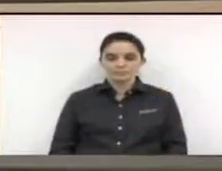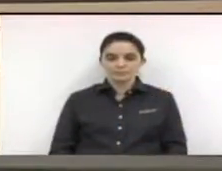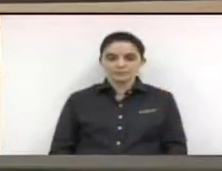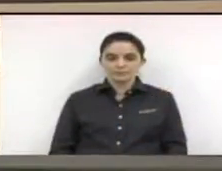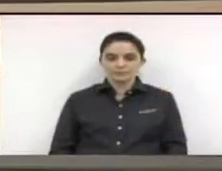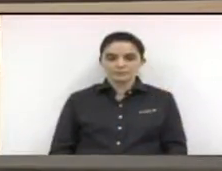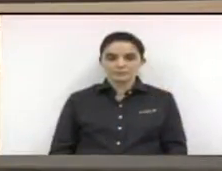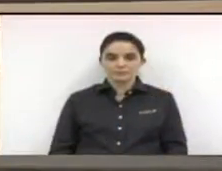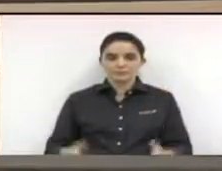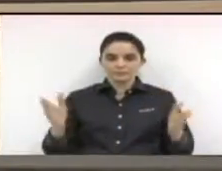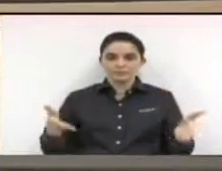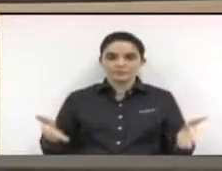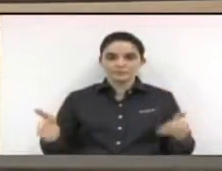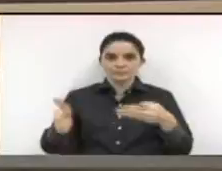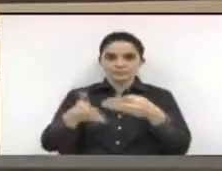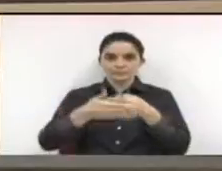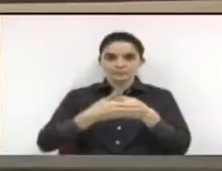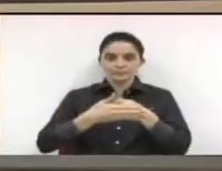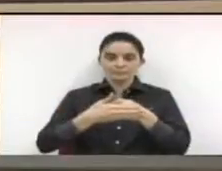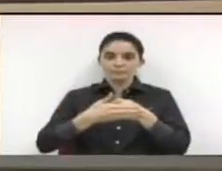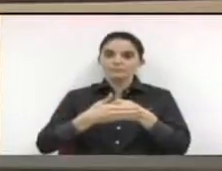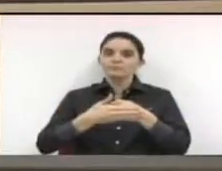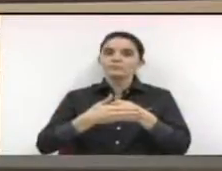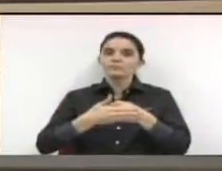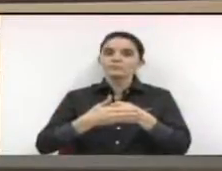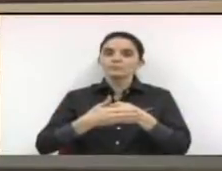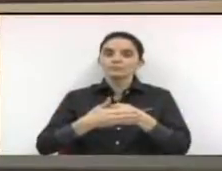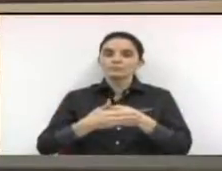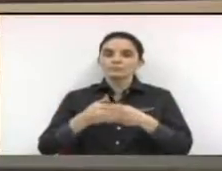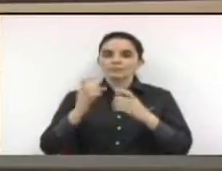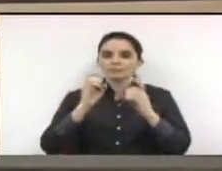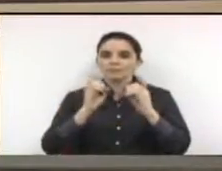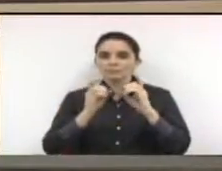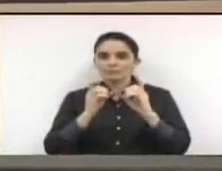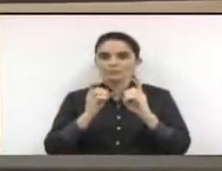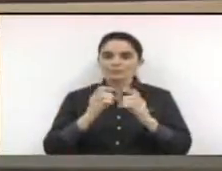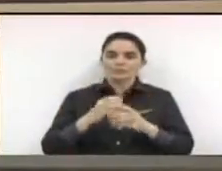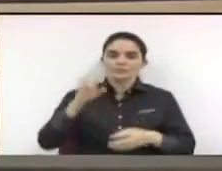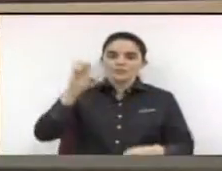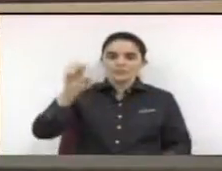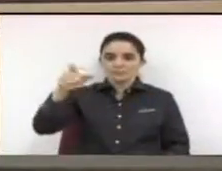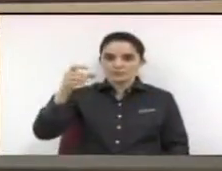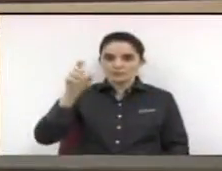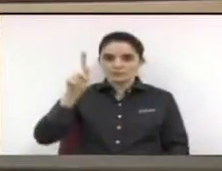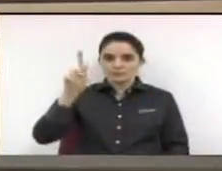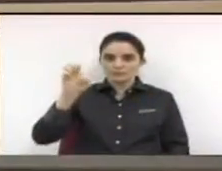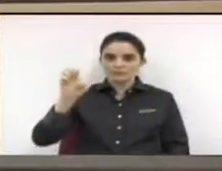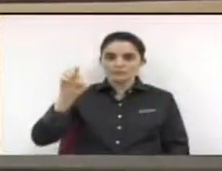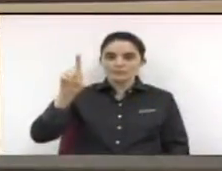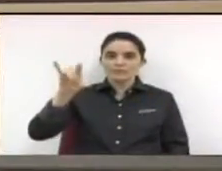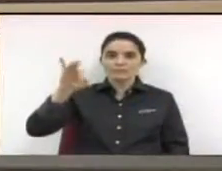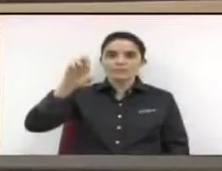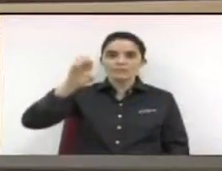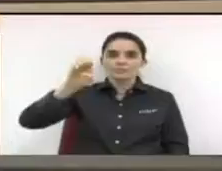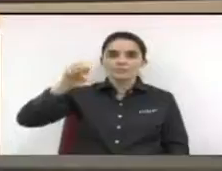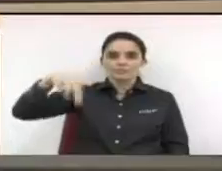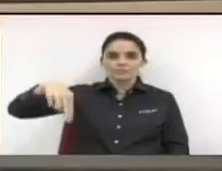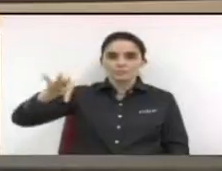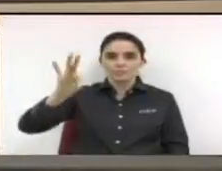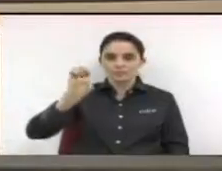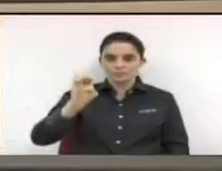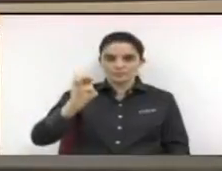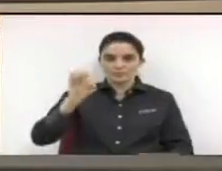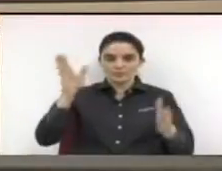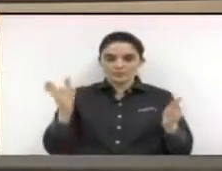decreta encerrado a sessão no seu expediente. Partindo então para